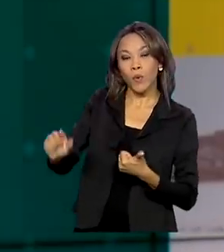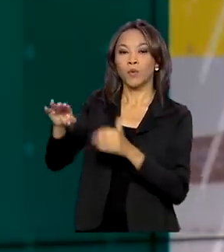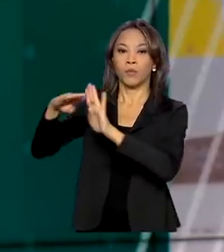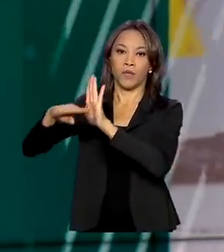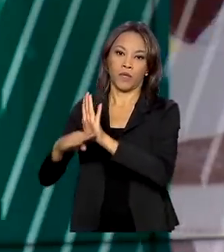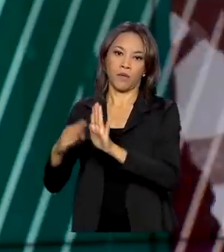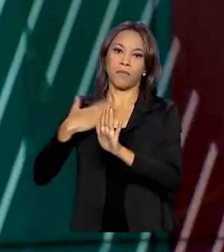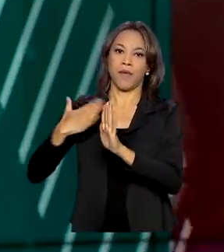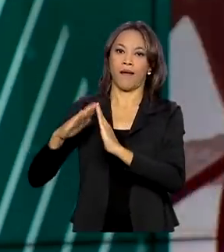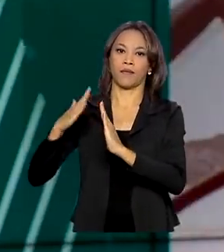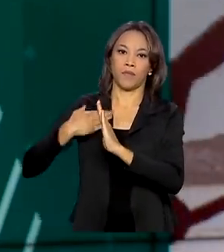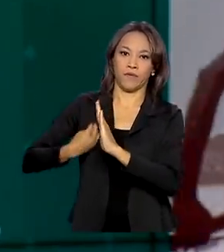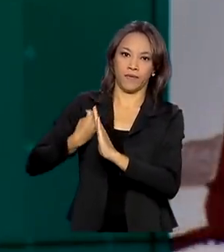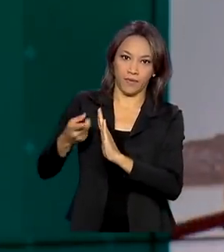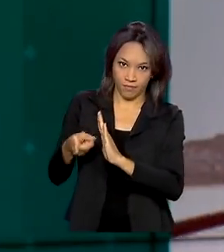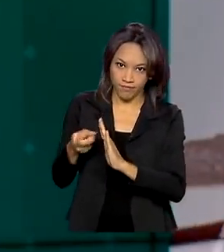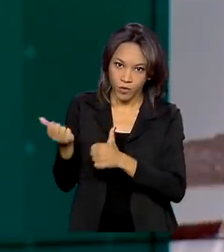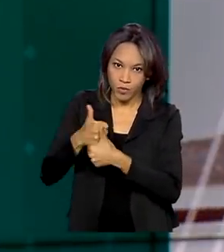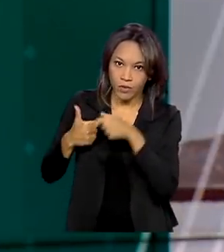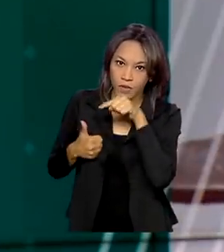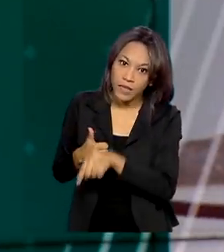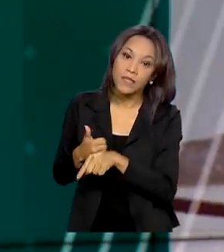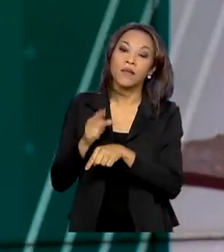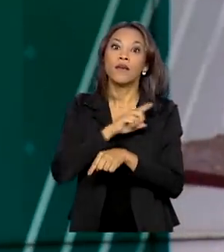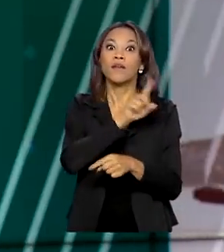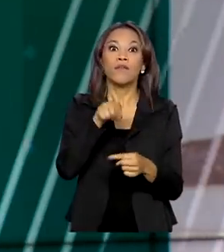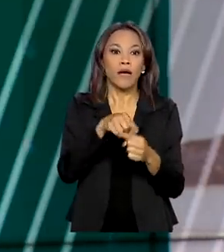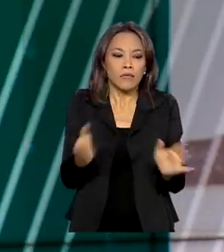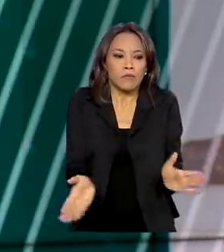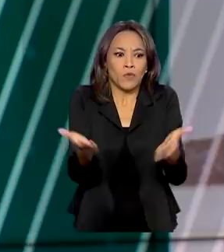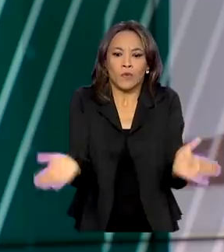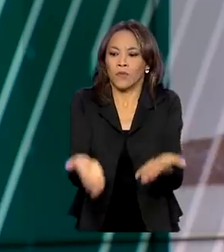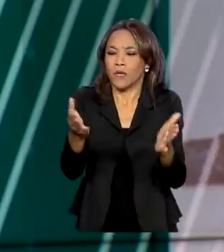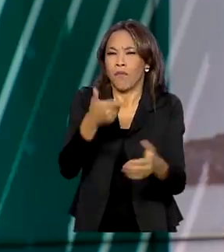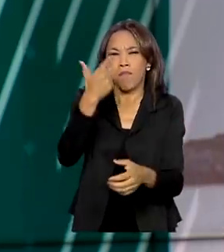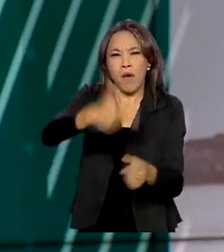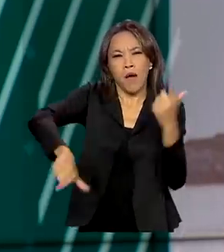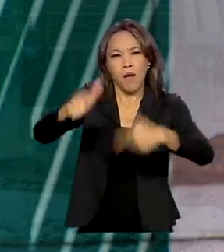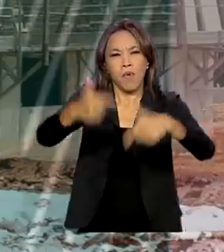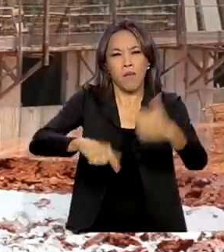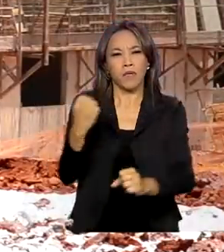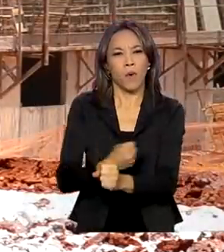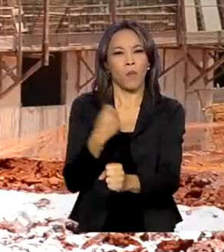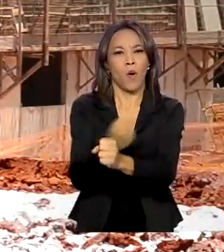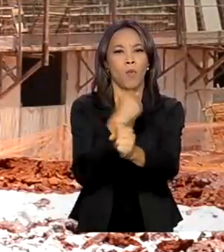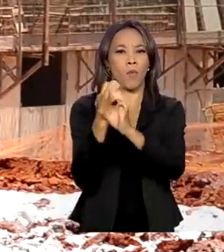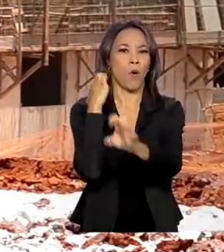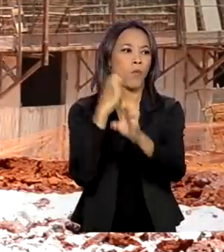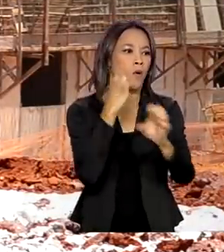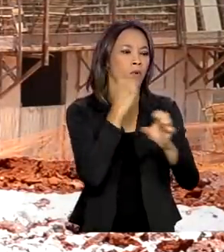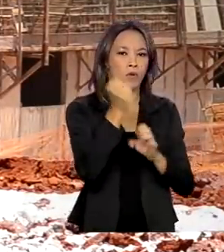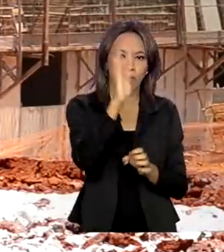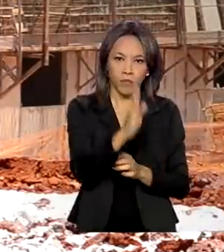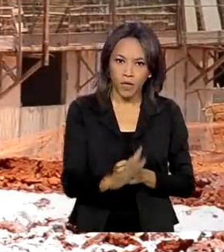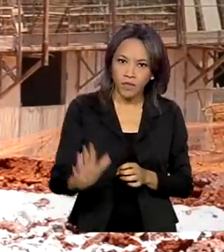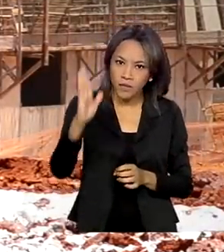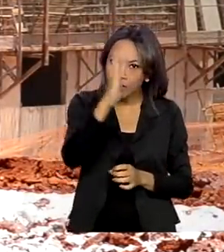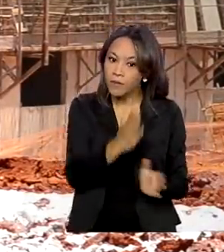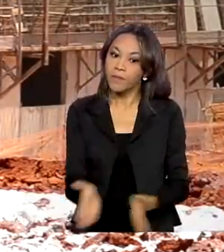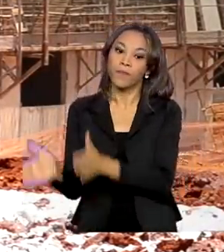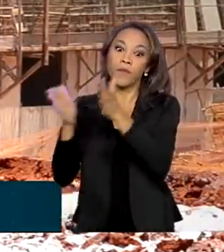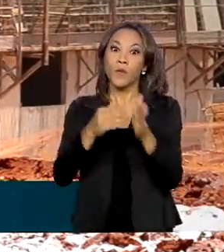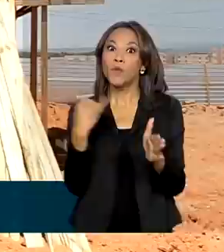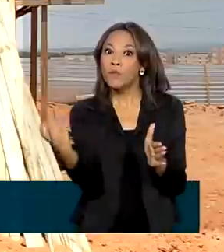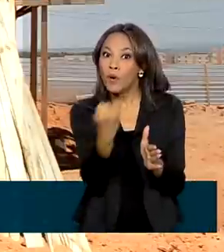Vida. O novo programa deve impulsionar ainda mais a construção civil no país. Importante setor na retomada da